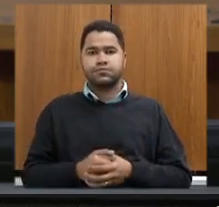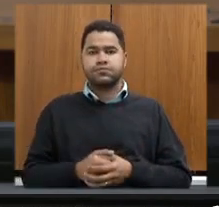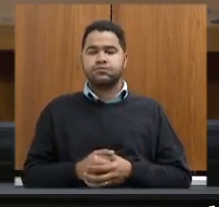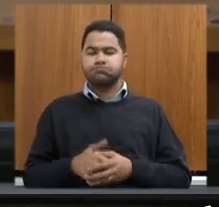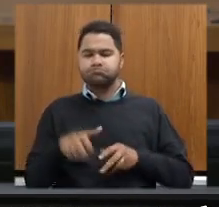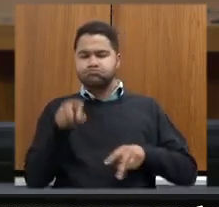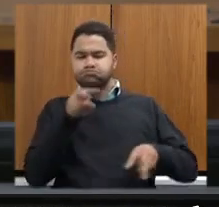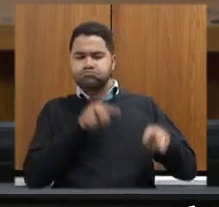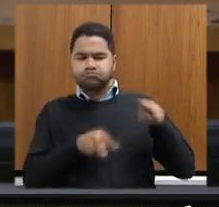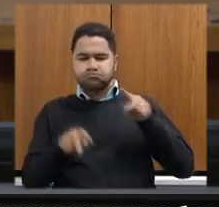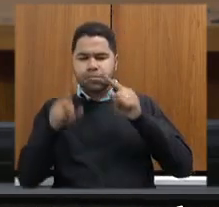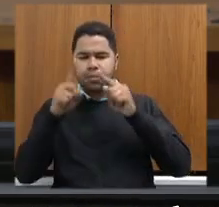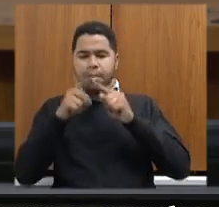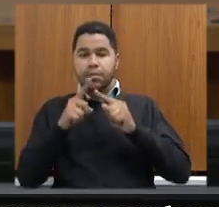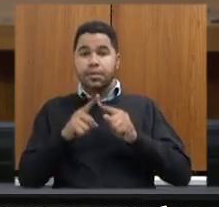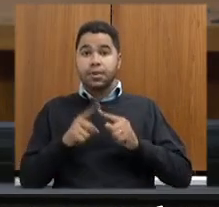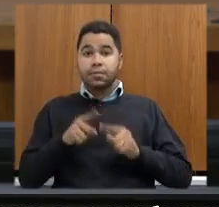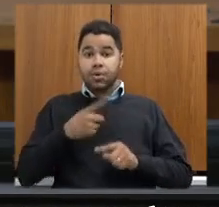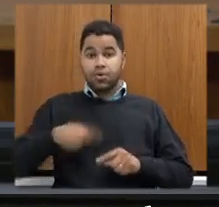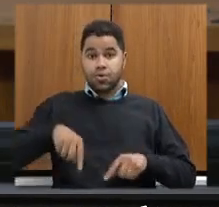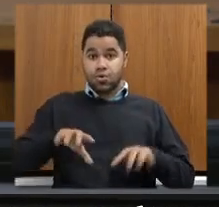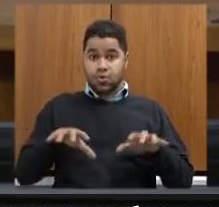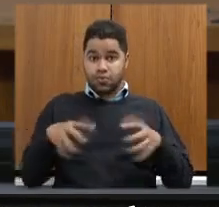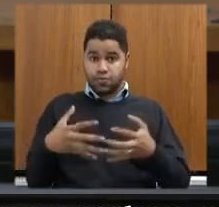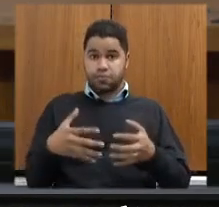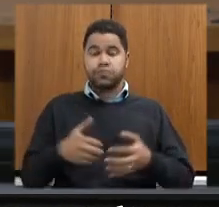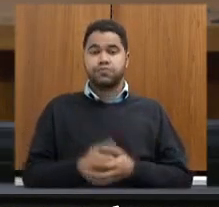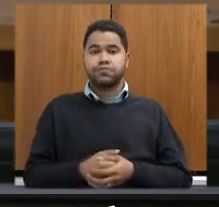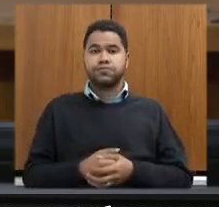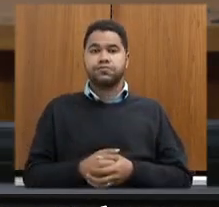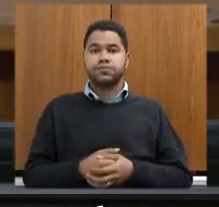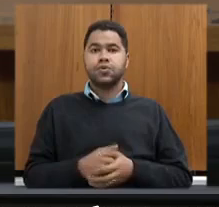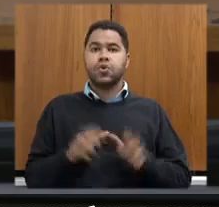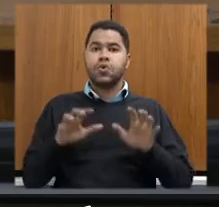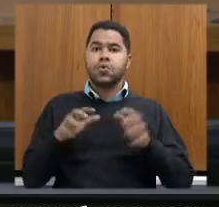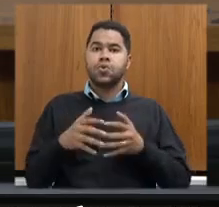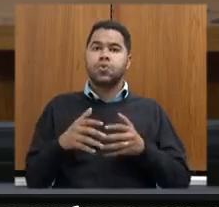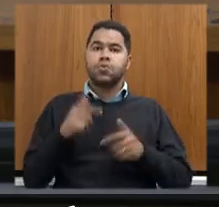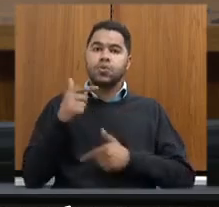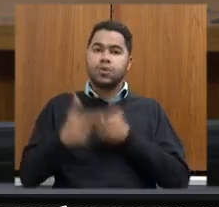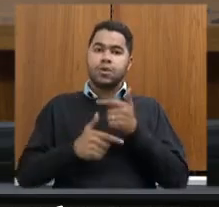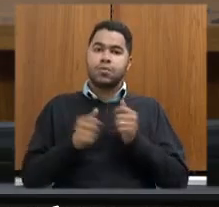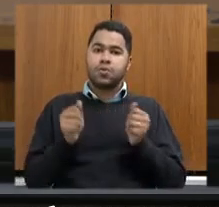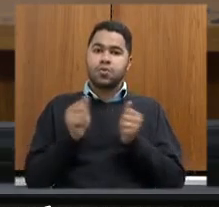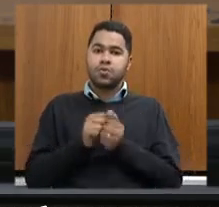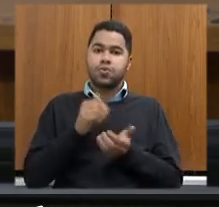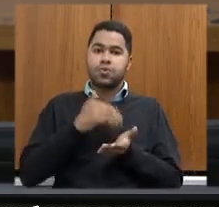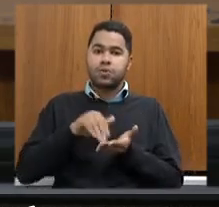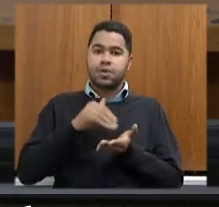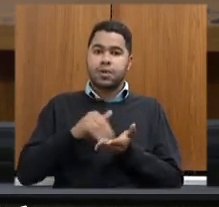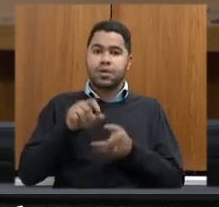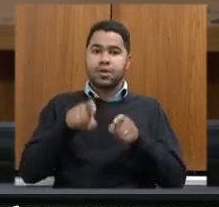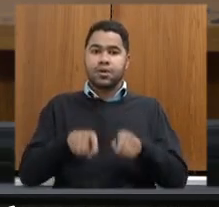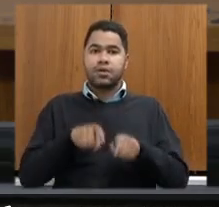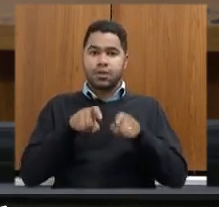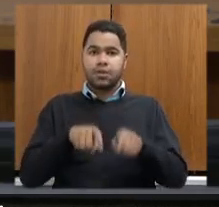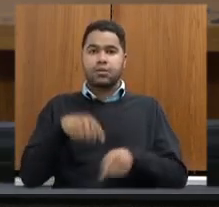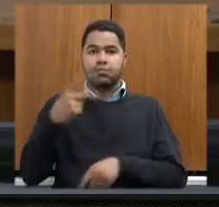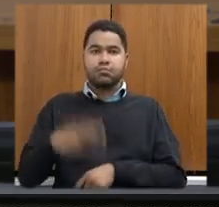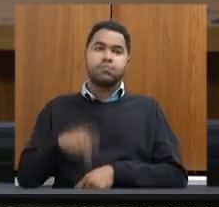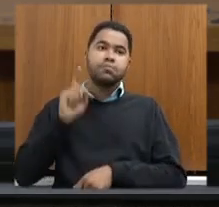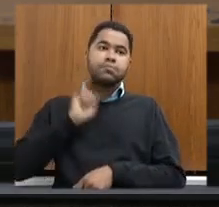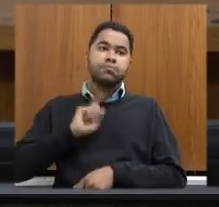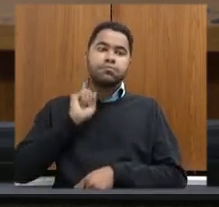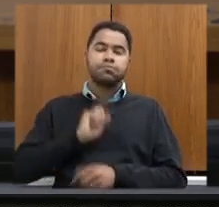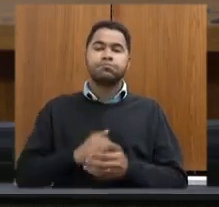foram analisadas tecnicamente pela nossa equipe. Fizemos um grupo de trabalho junto com a Secretaria de Agricultura do estado de Minas Gerais,